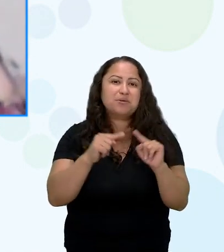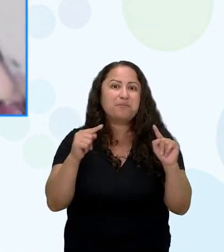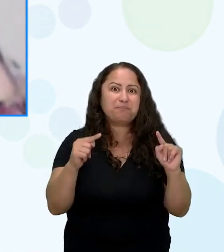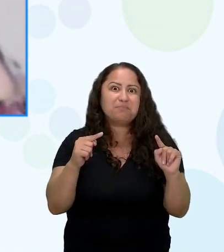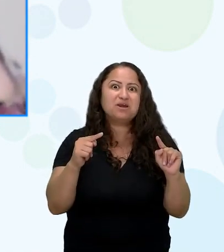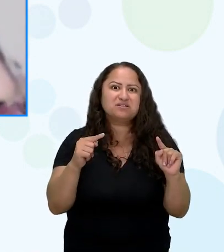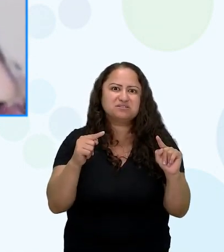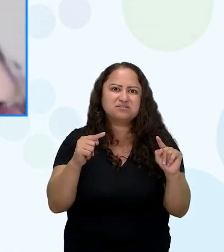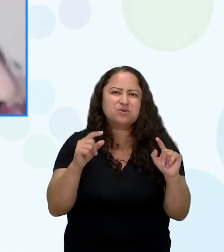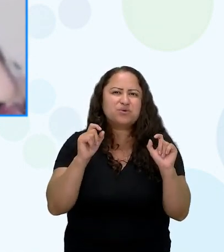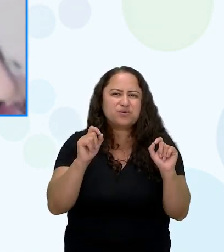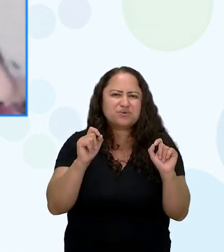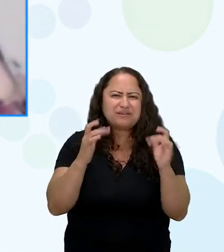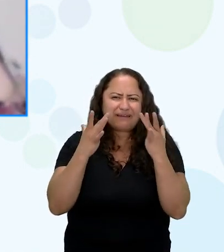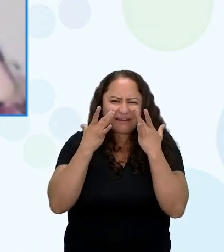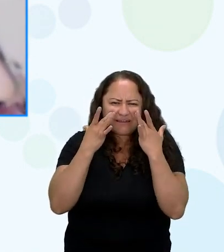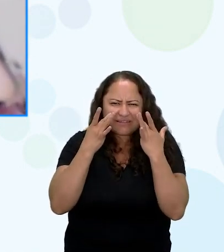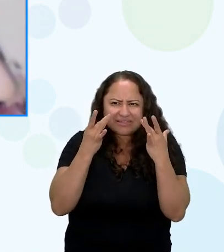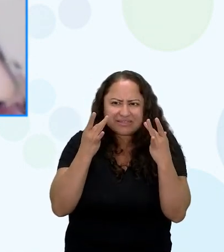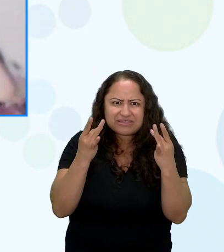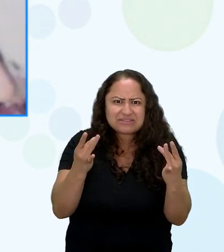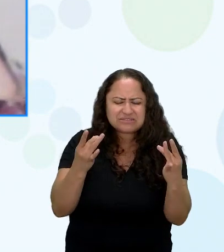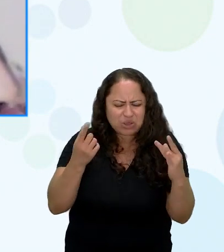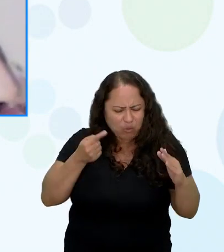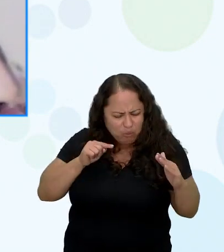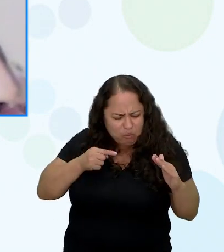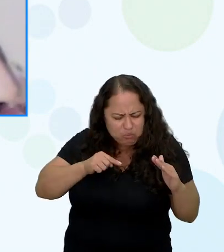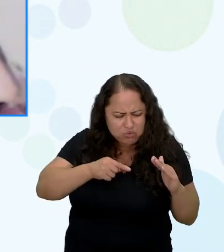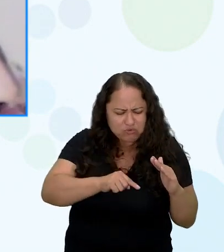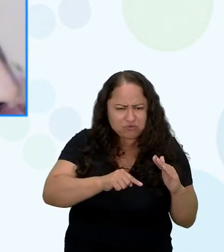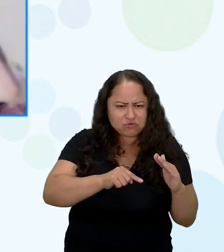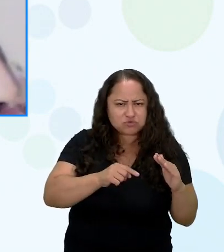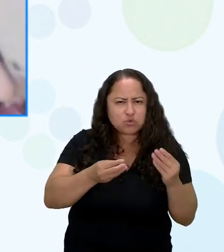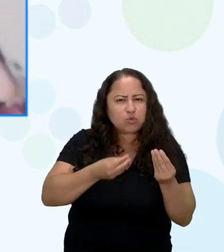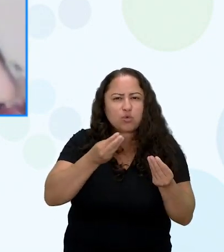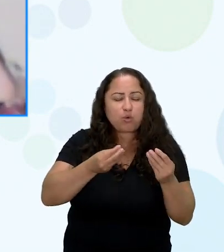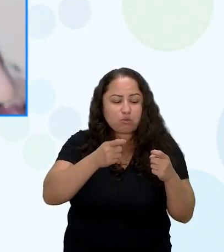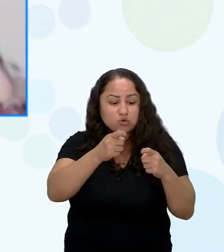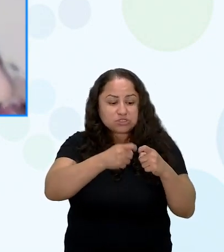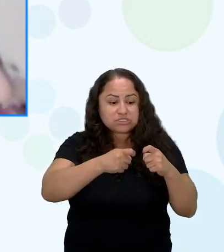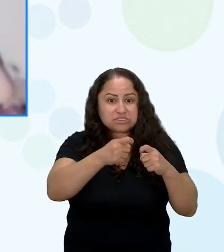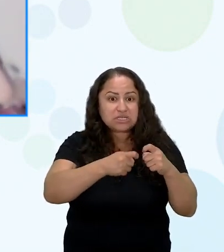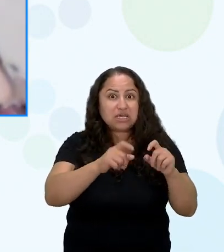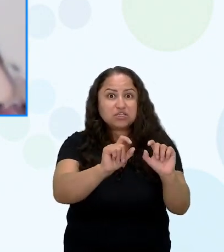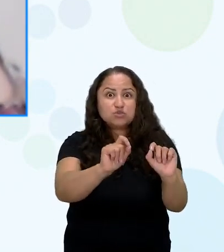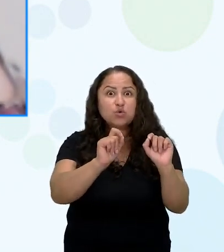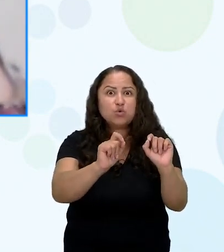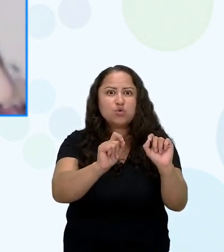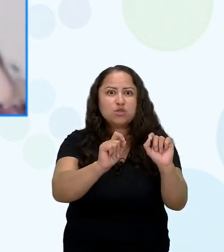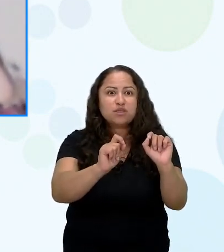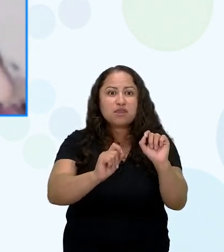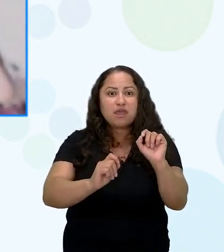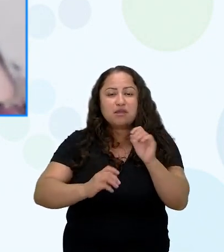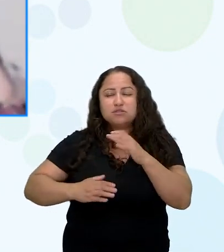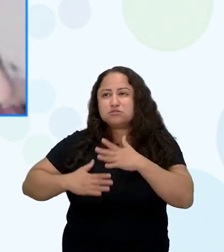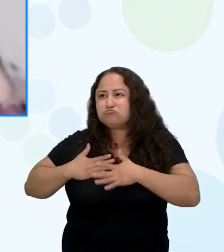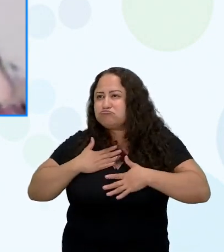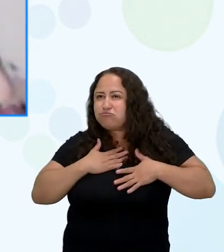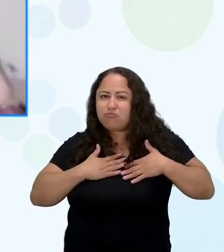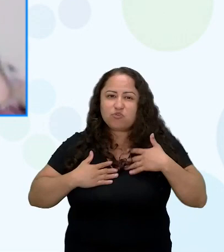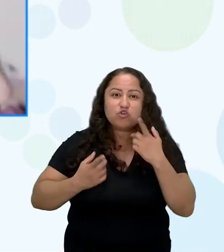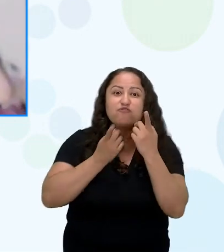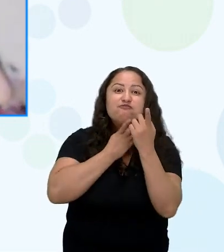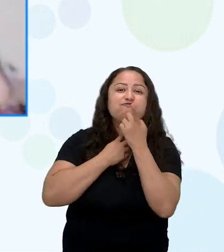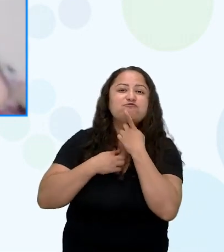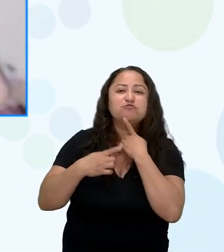profundas que chama a gente a questão pro lado do sexo do erotismo do prazer do desejo e do